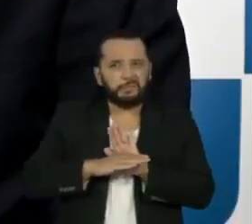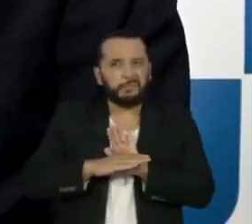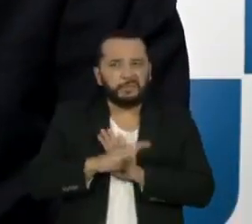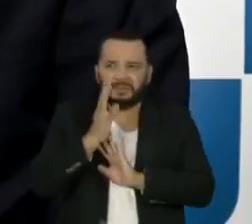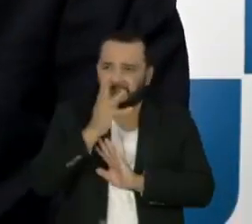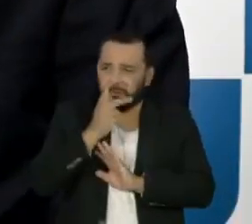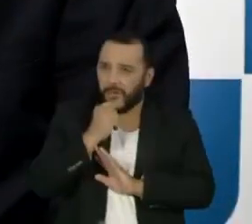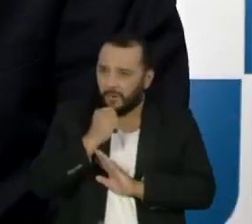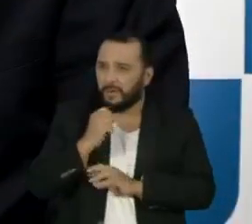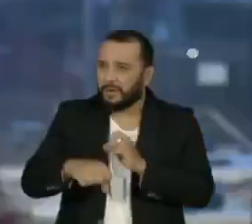para o início do próximo ano.